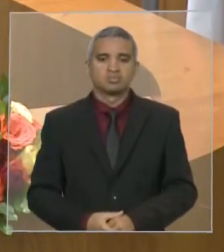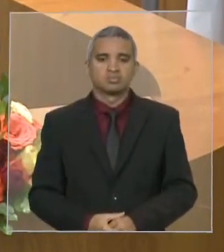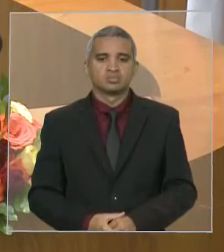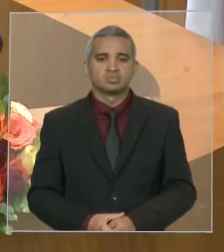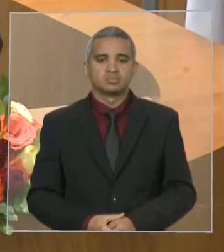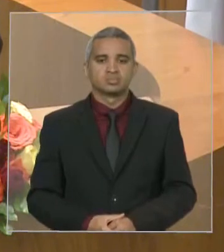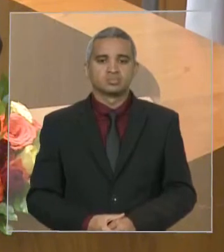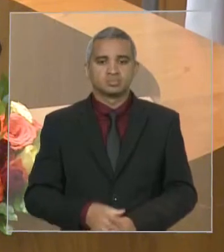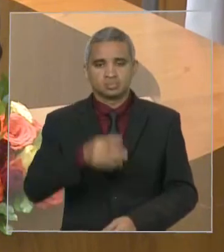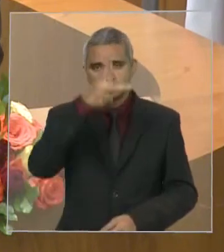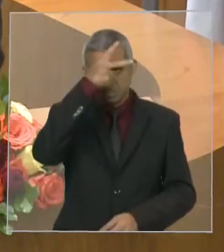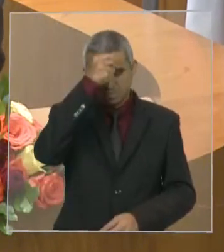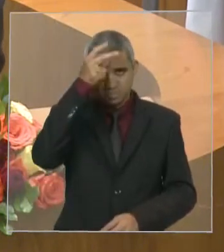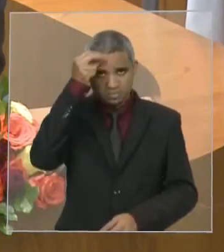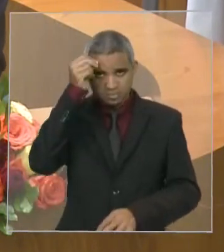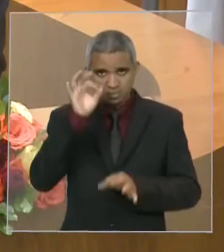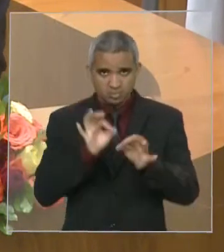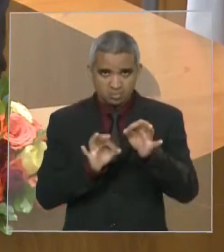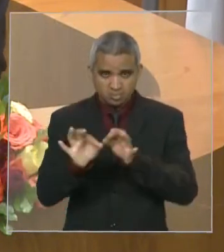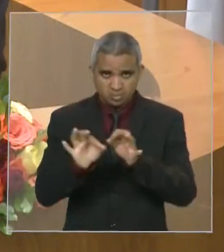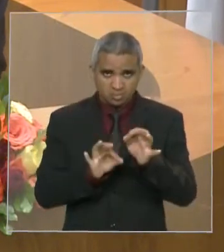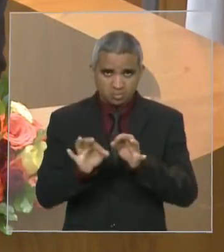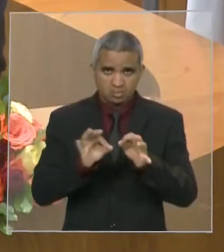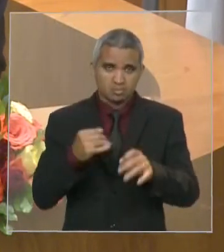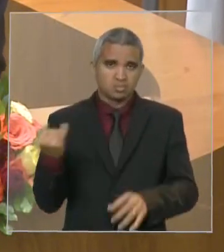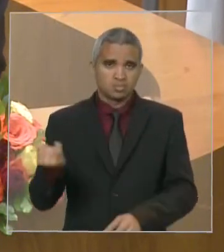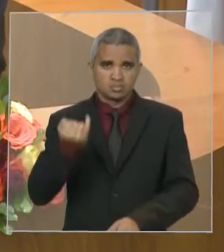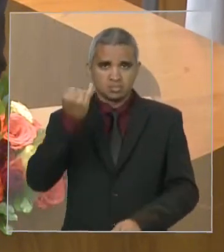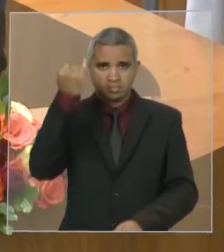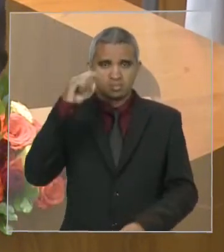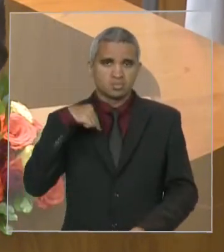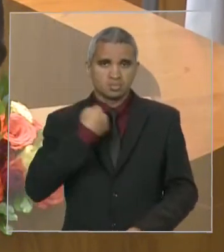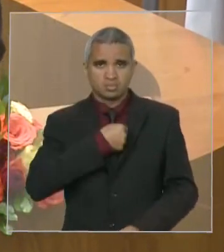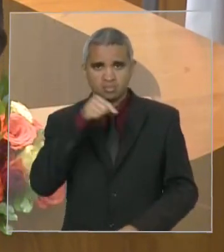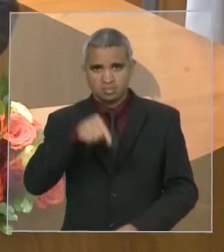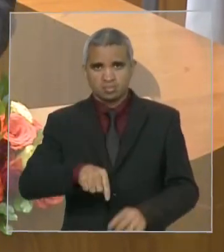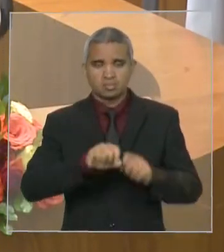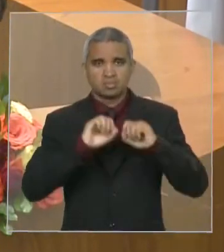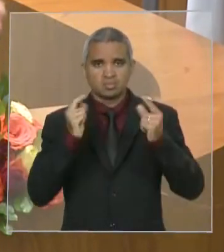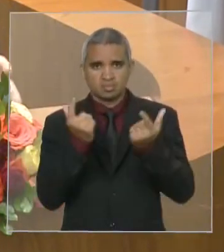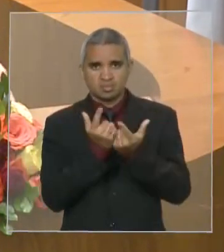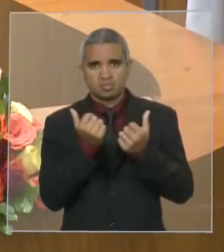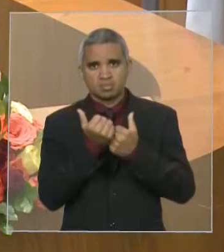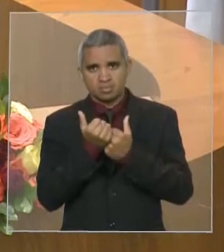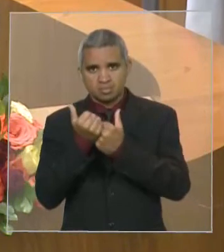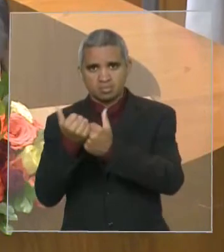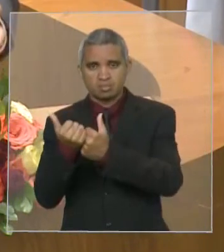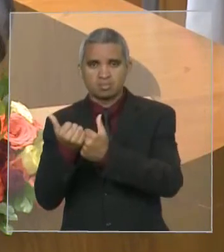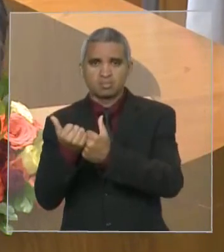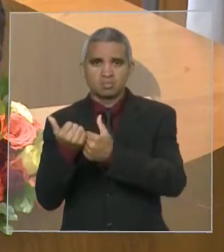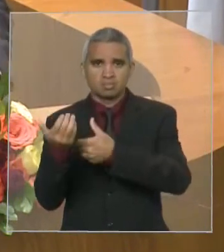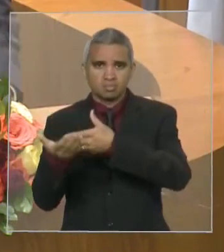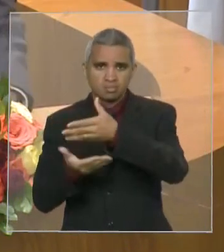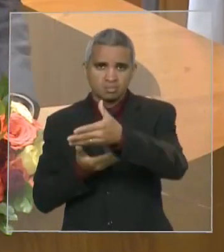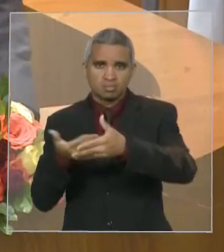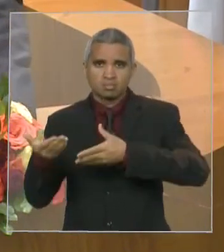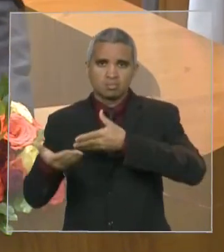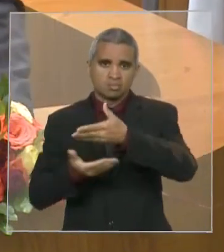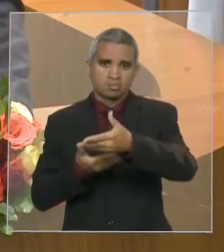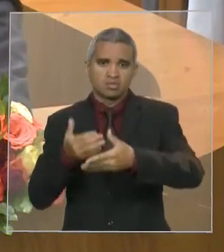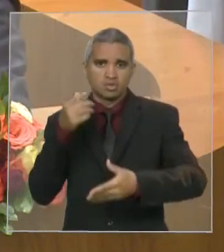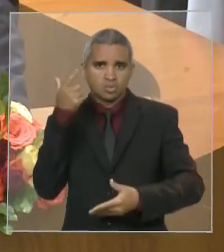o que o prefeito está fazendo, é importante a nossa presença aqui na Assembleia Legislativa para essa articulação, para conseguir os recursos